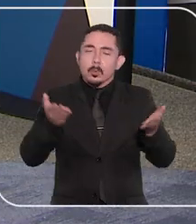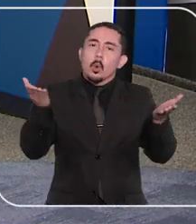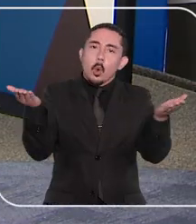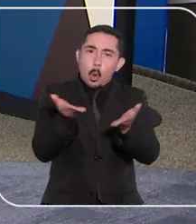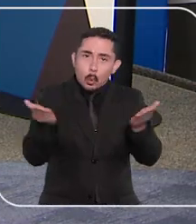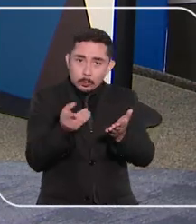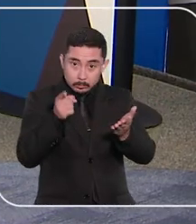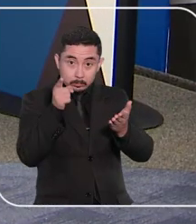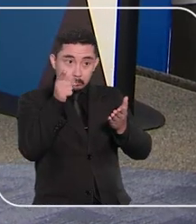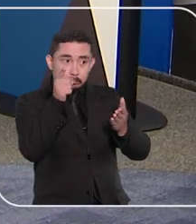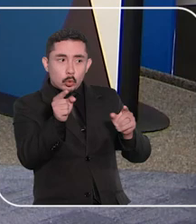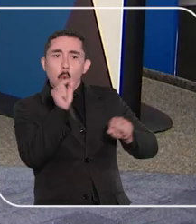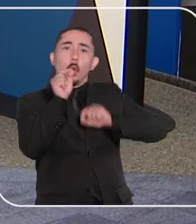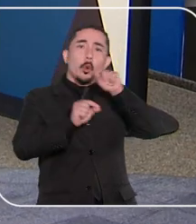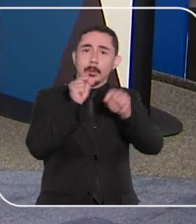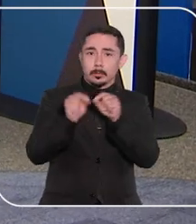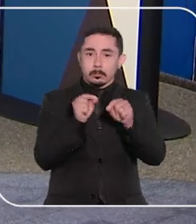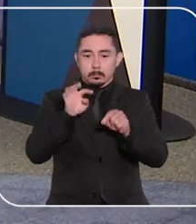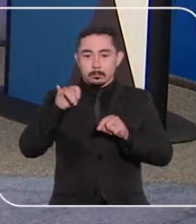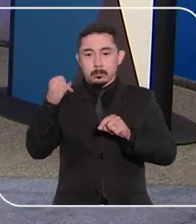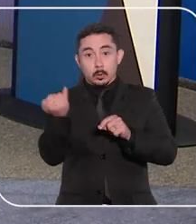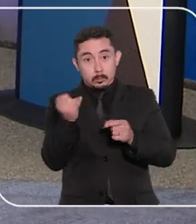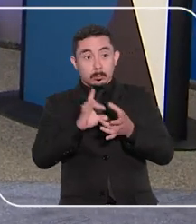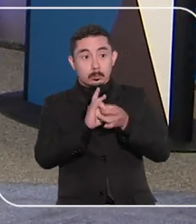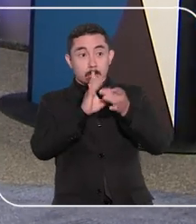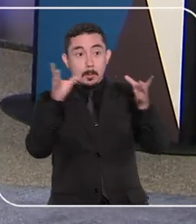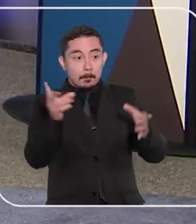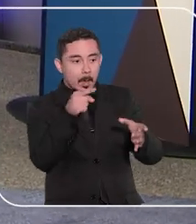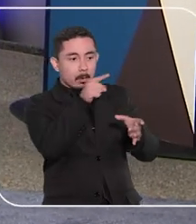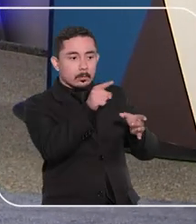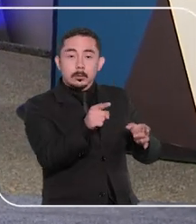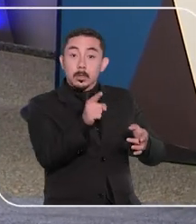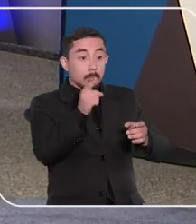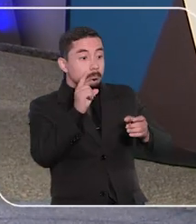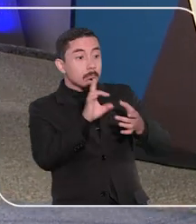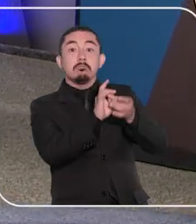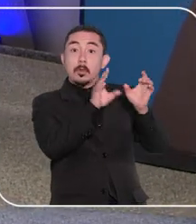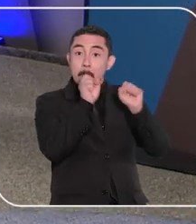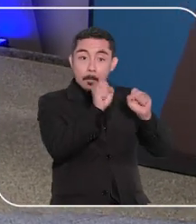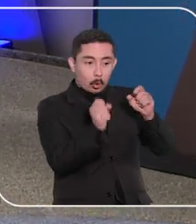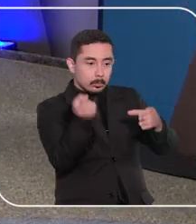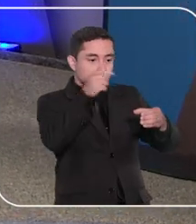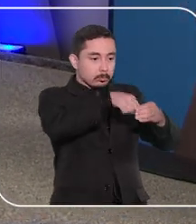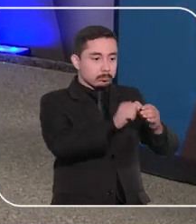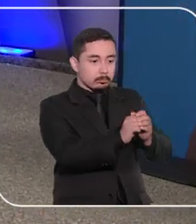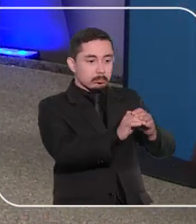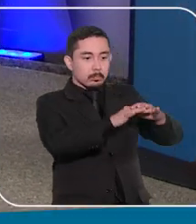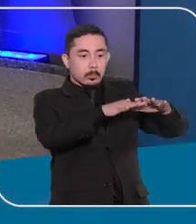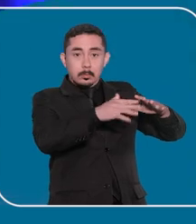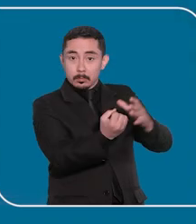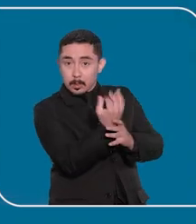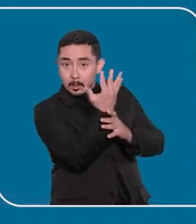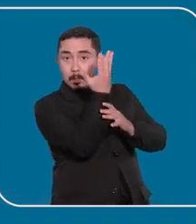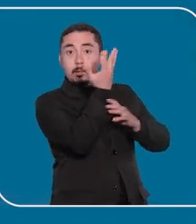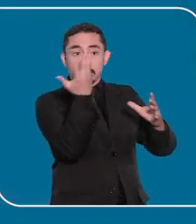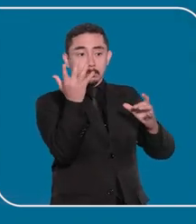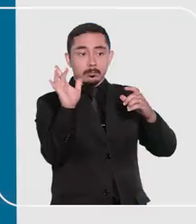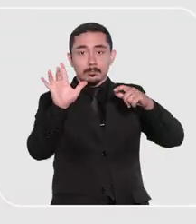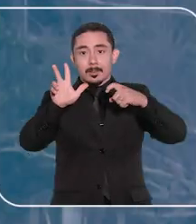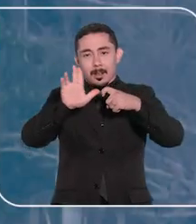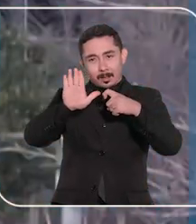No programa de hoje você vai ver, STJ garante salvo conduto para cultivo de cannabis medicinal.